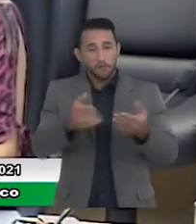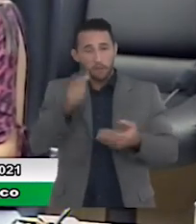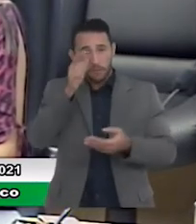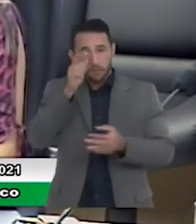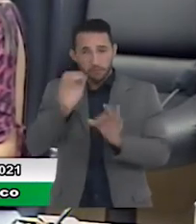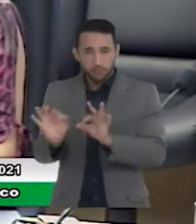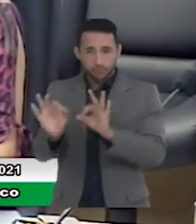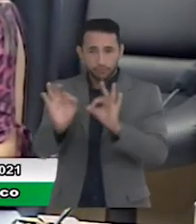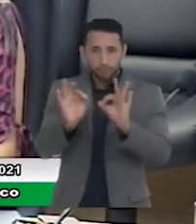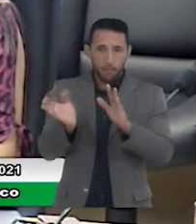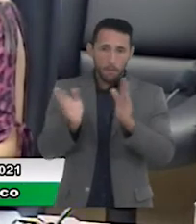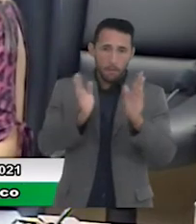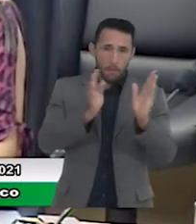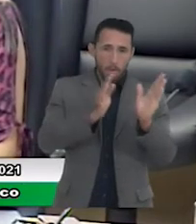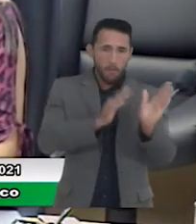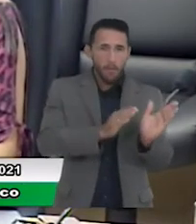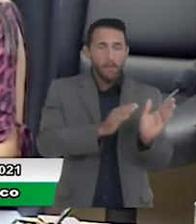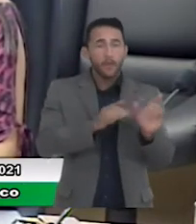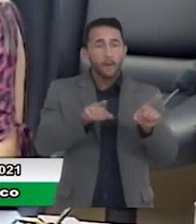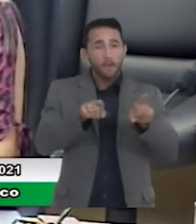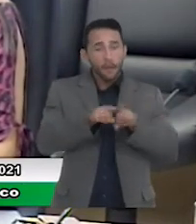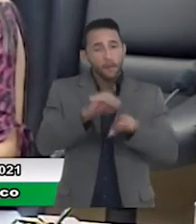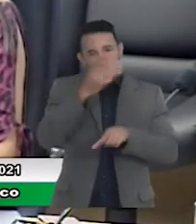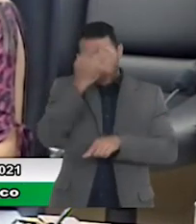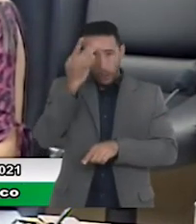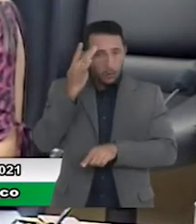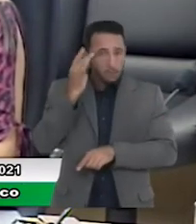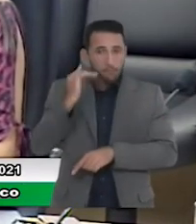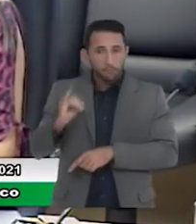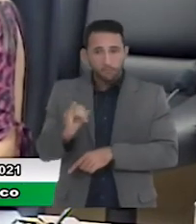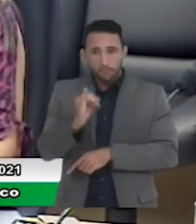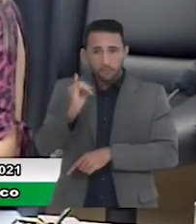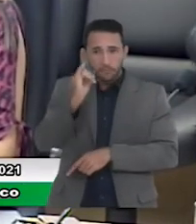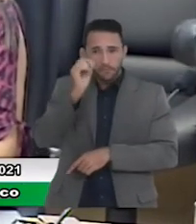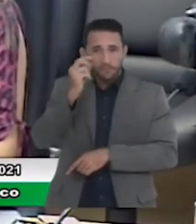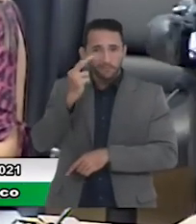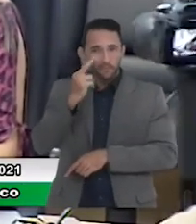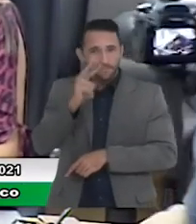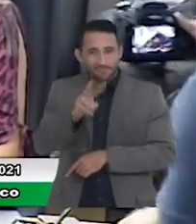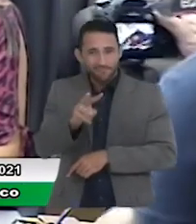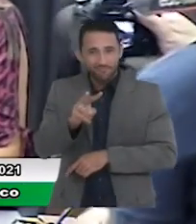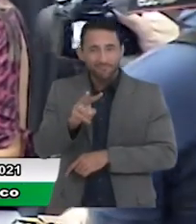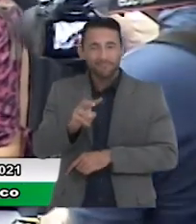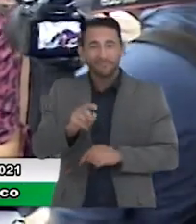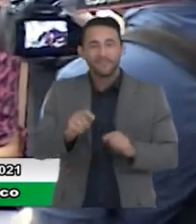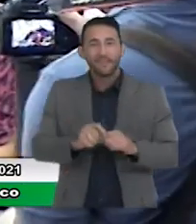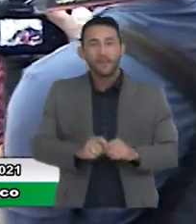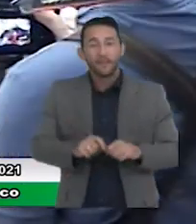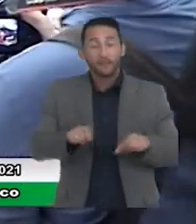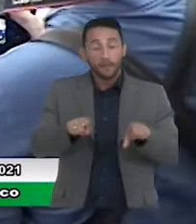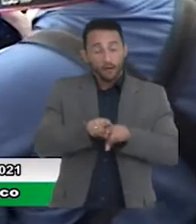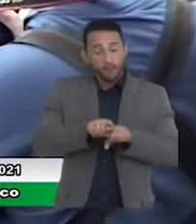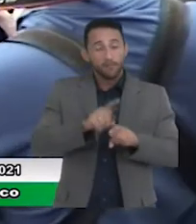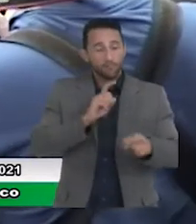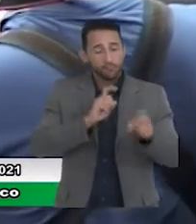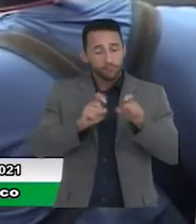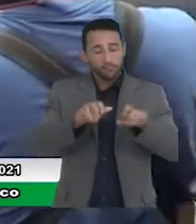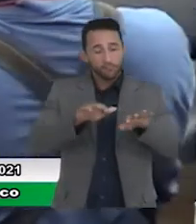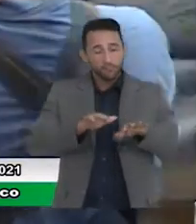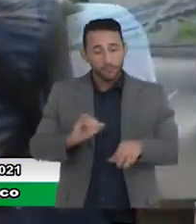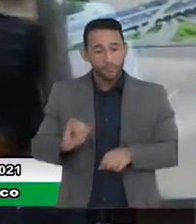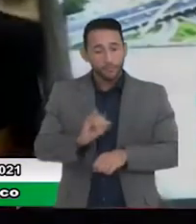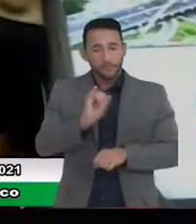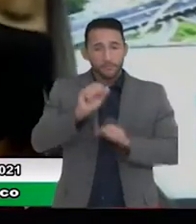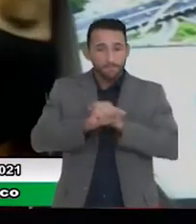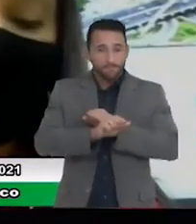aos vereadores e autoridades que estão prestigiando essa audiência tão importante e esclarecedora para a nossa